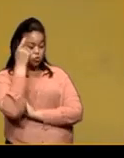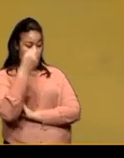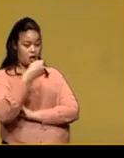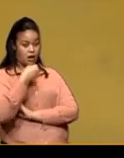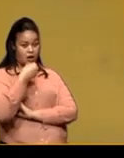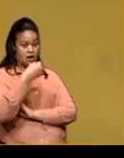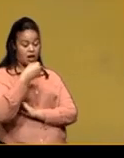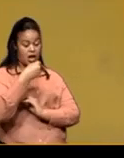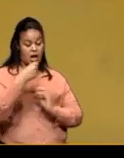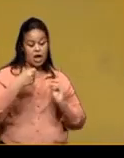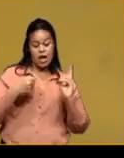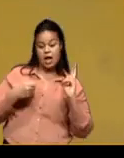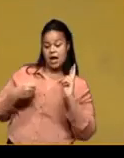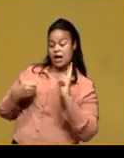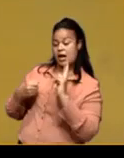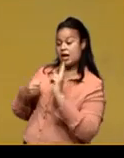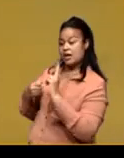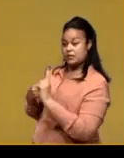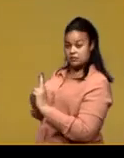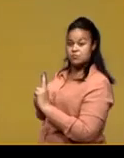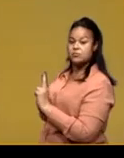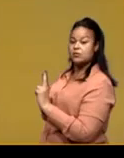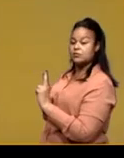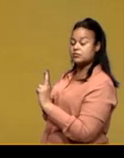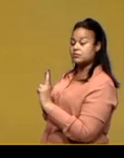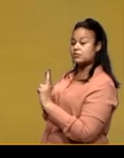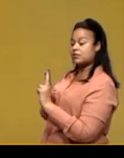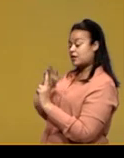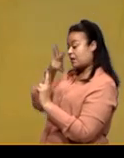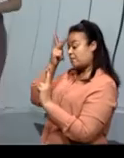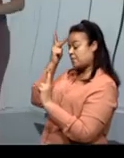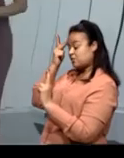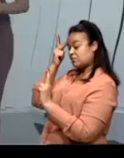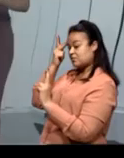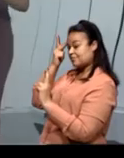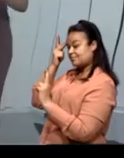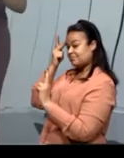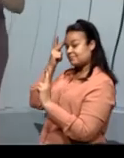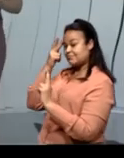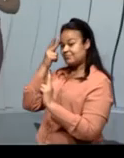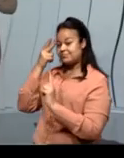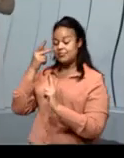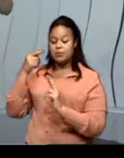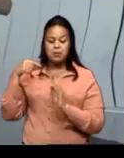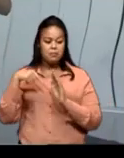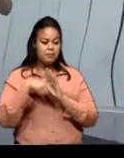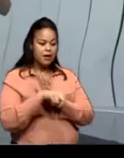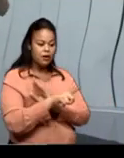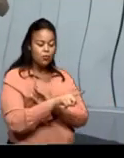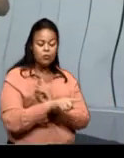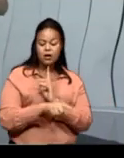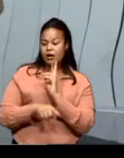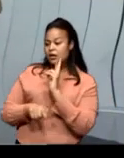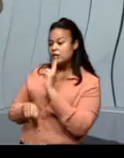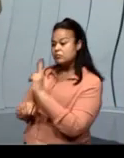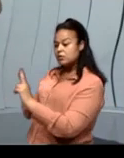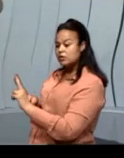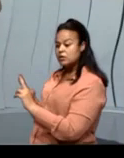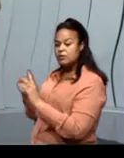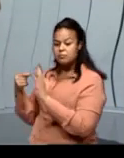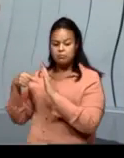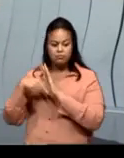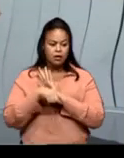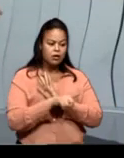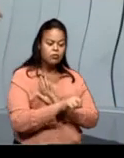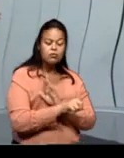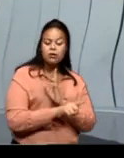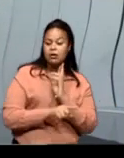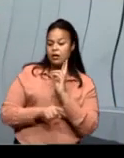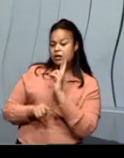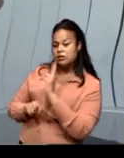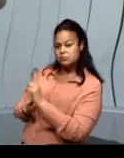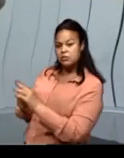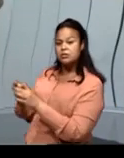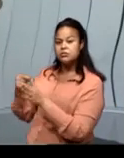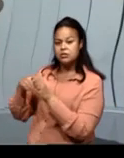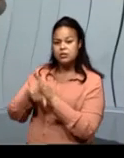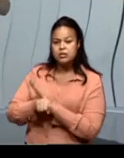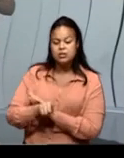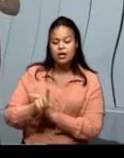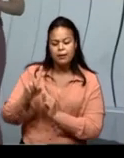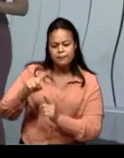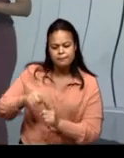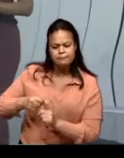resposta, né, do entrevistado. Vocês viram ali, o Emicida respondendo sobre a questão da